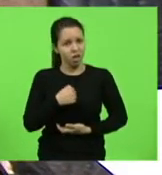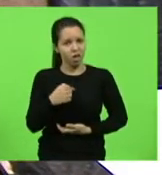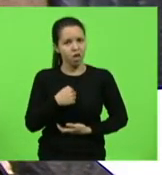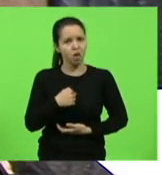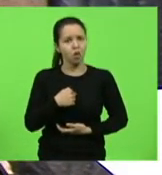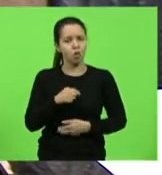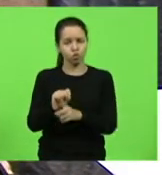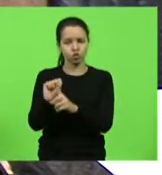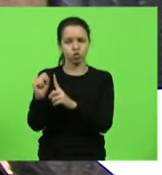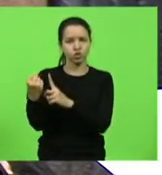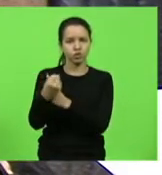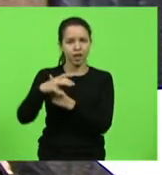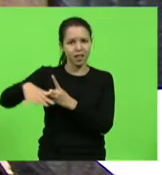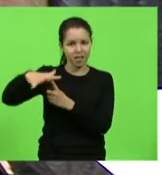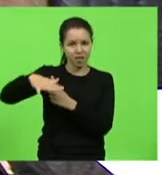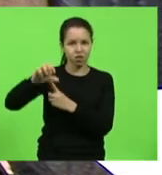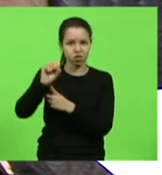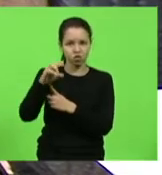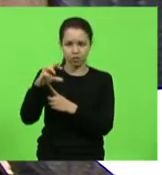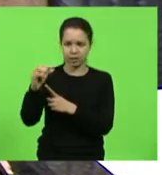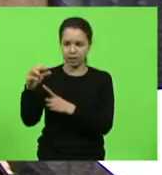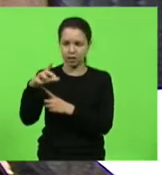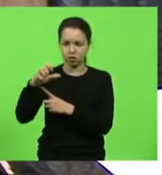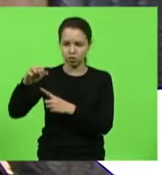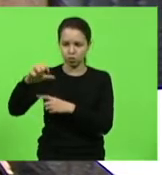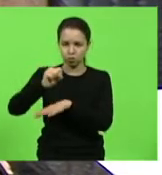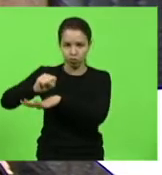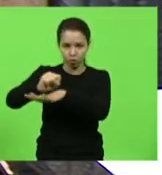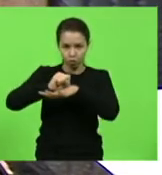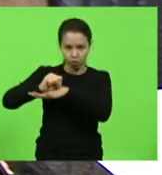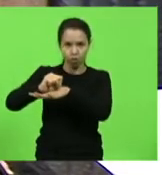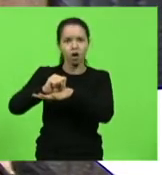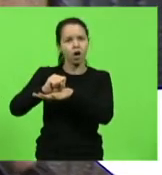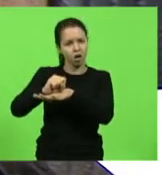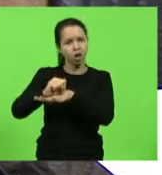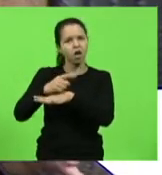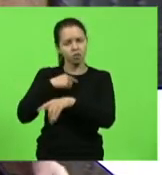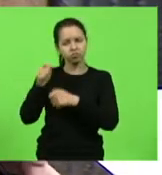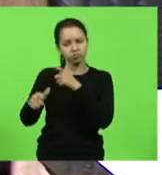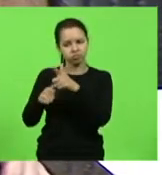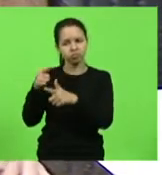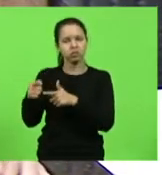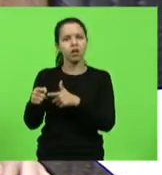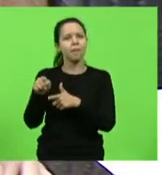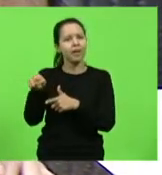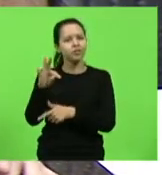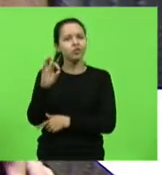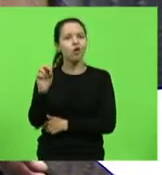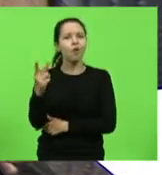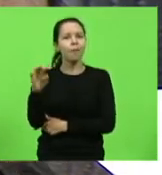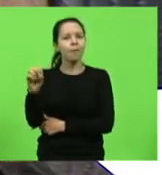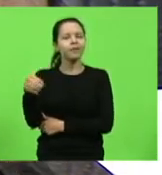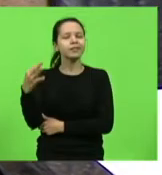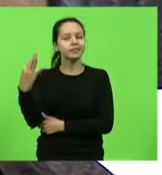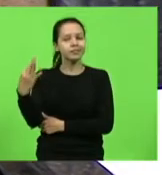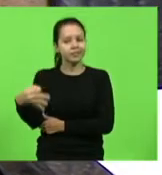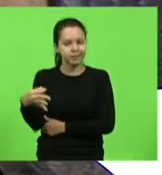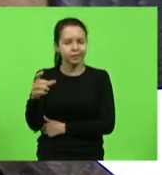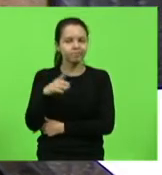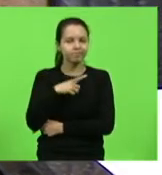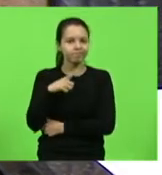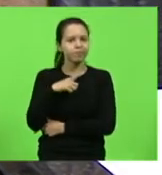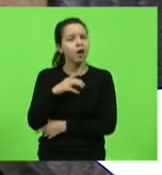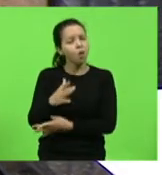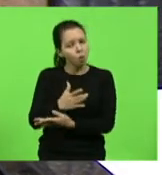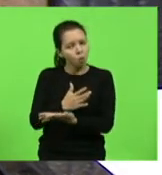socialismo, mas sabe, Sargento Lima, que o Karl Marx tinha razão em alguma coisa, ele errou, na verdade, só os